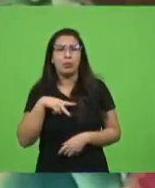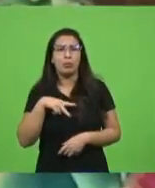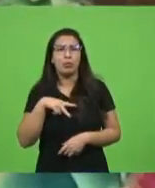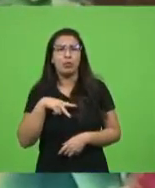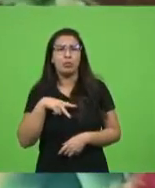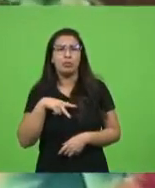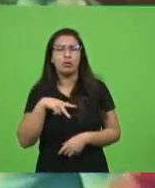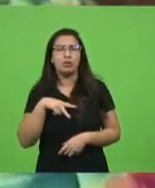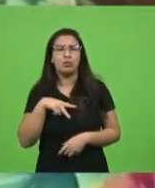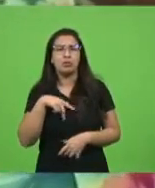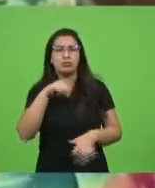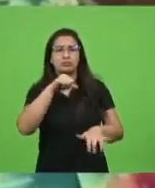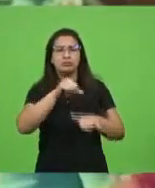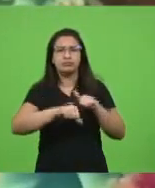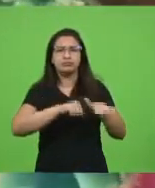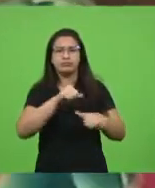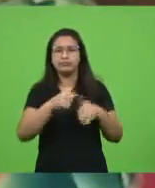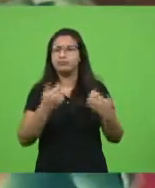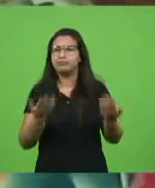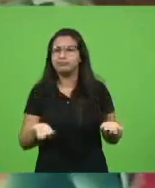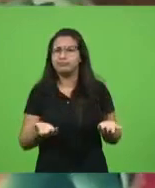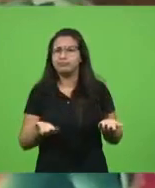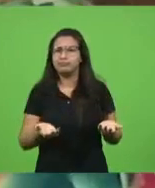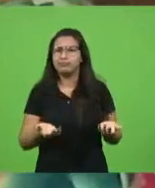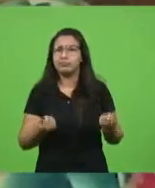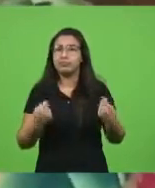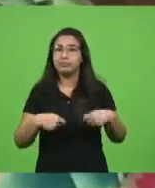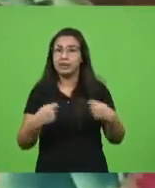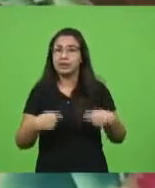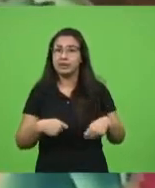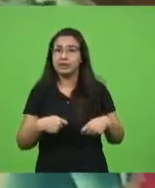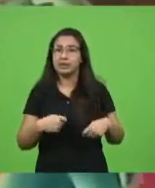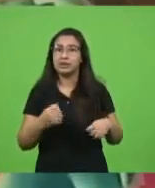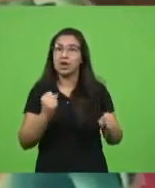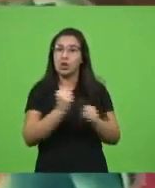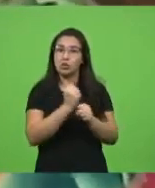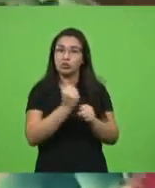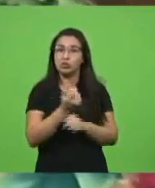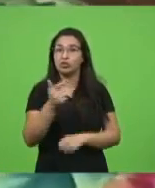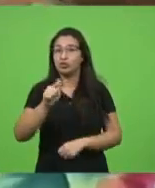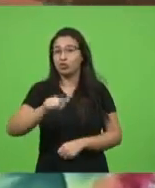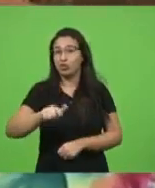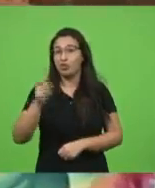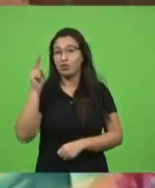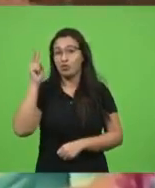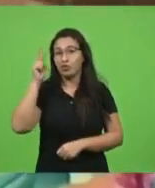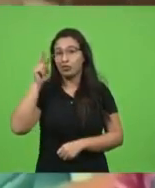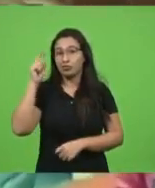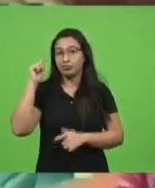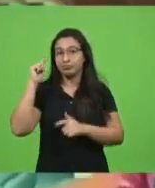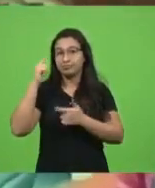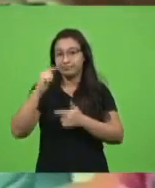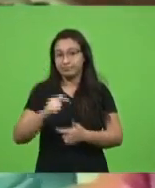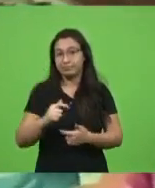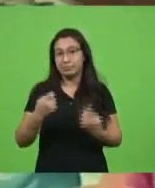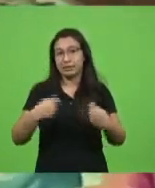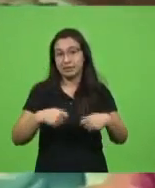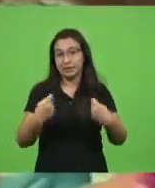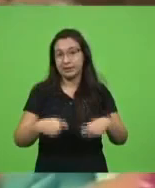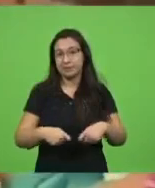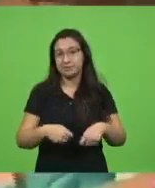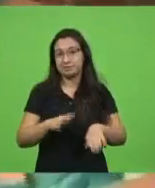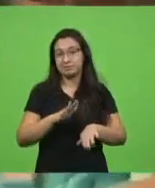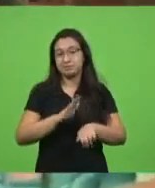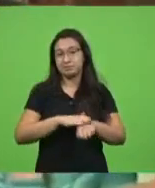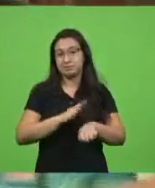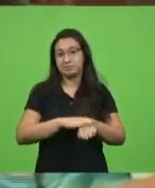reforma? Nós temos que reconstruir uma nova história que também está nas nossas mãos. onde é que